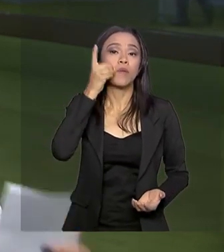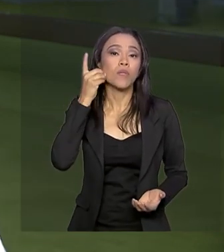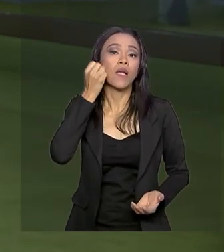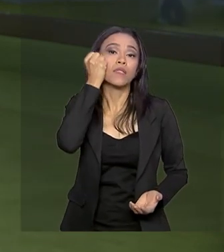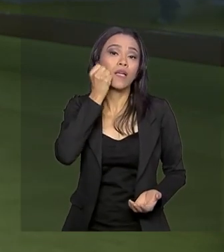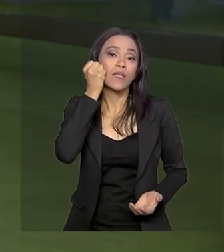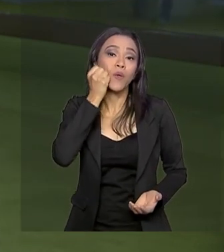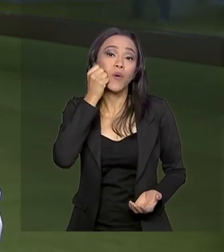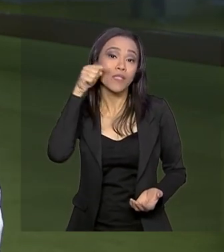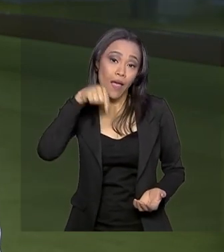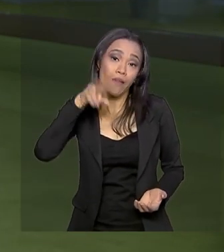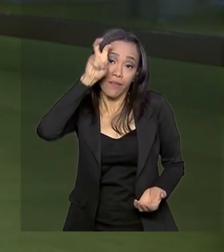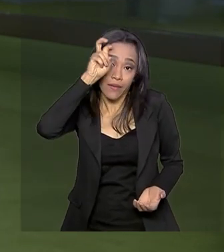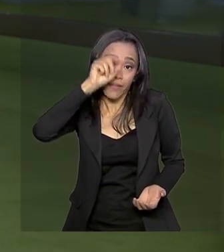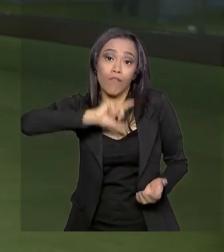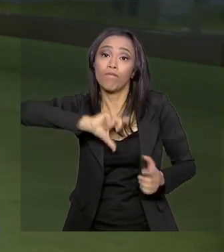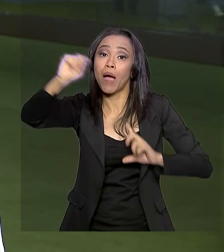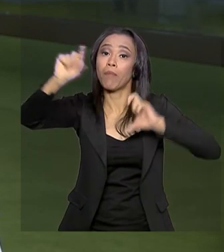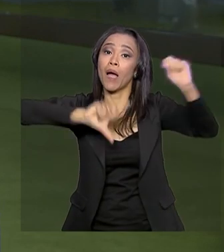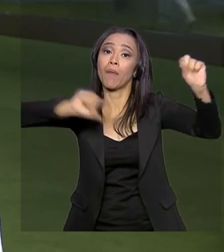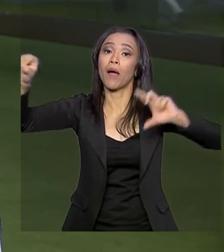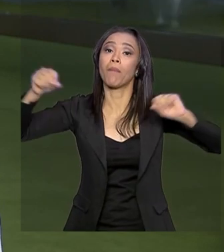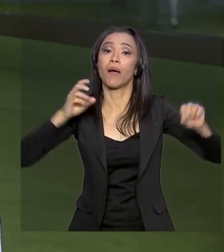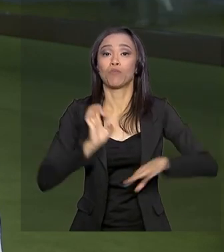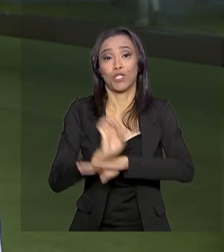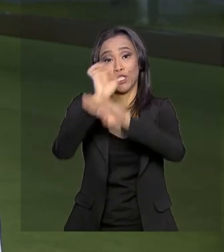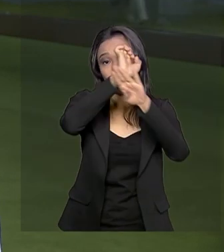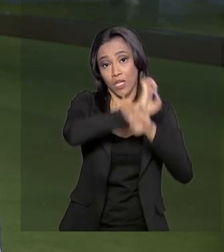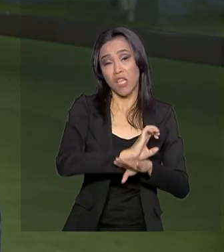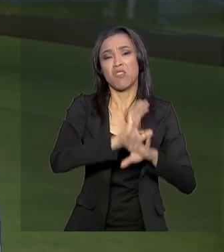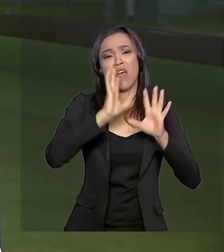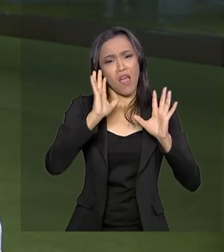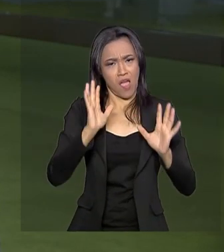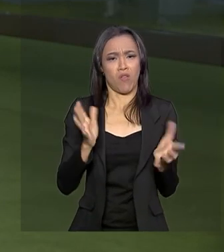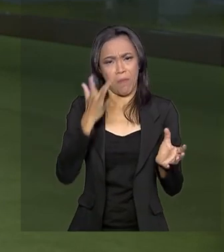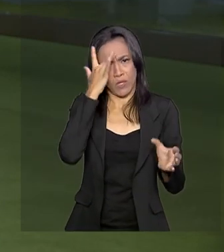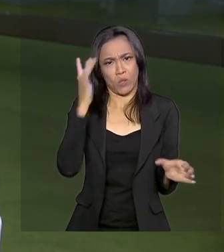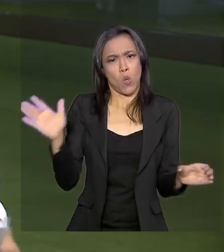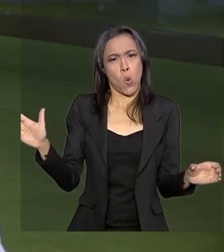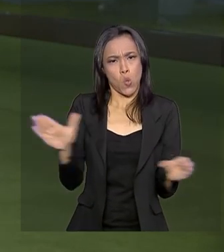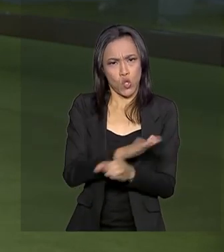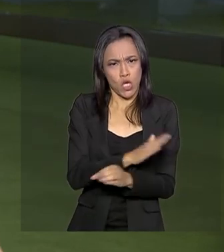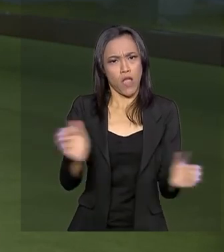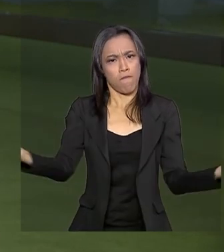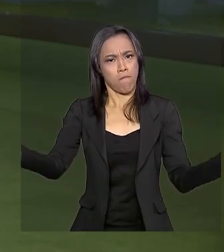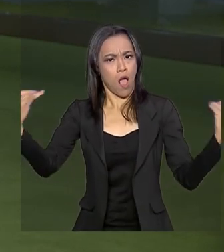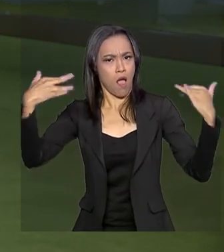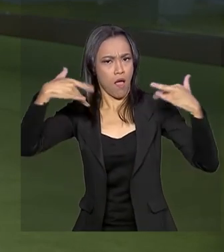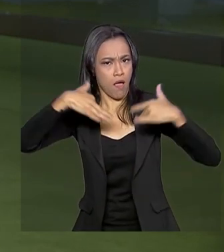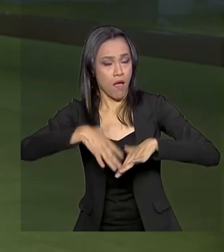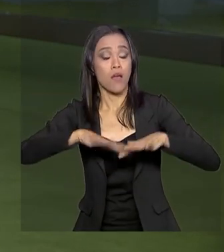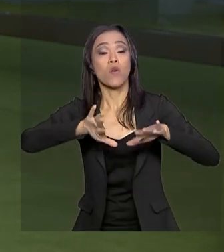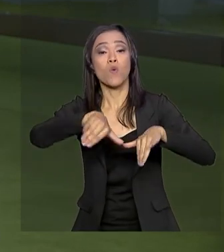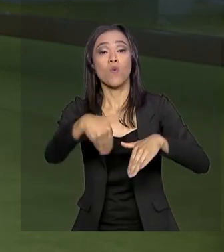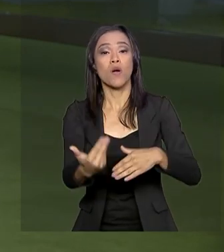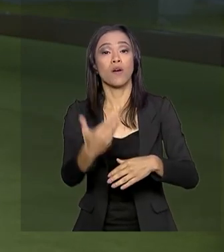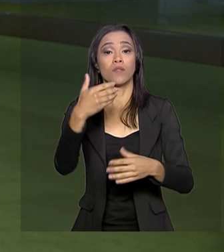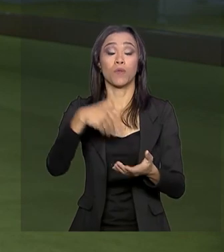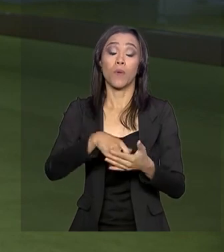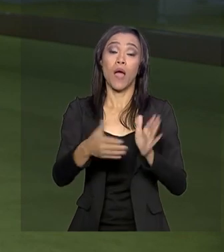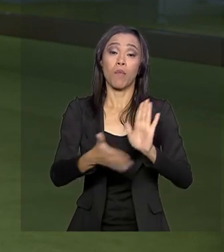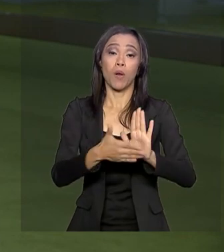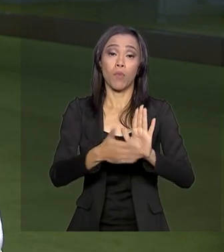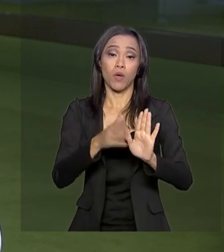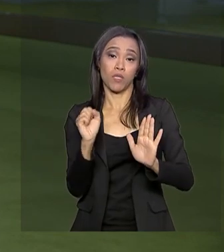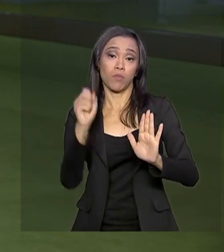retornar para os estados. Em função disso, nós só teremos casa cheia mesmo na semana que vem, que é quando a reforma da Previdência volta